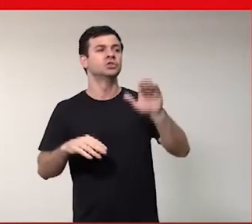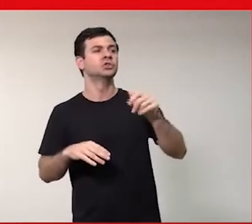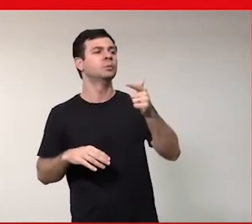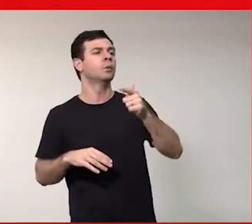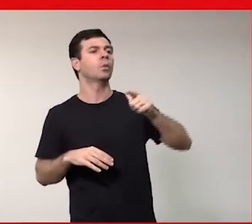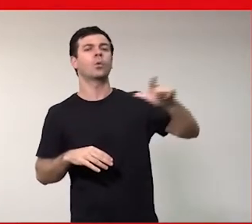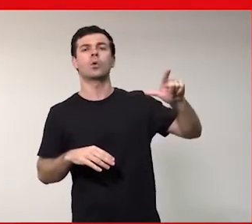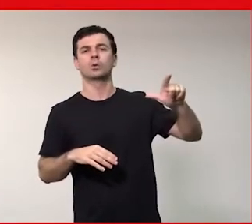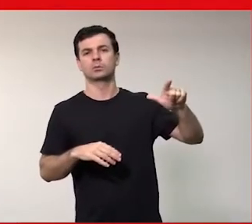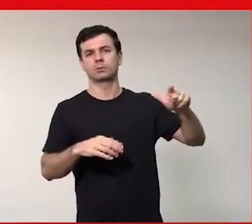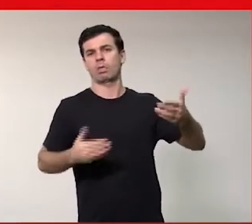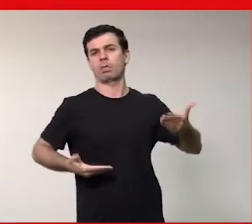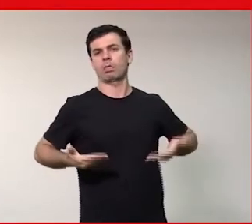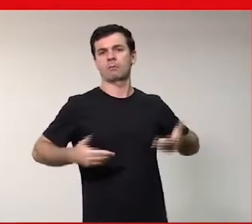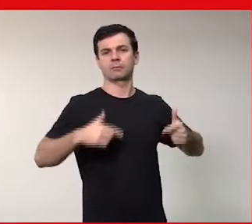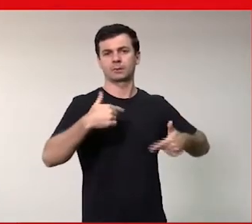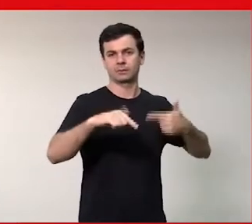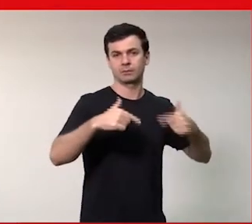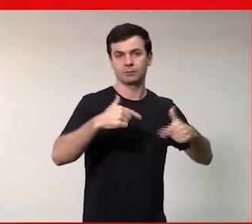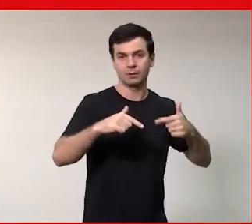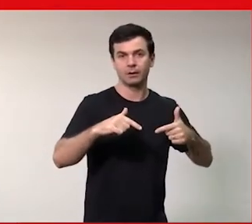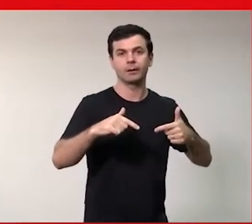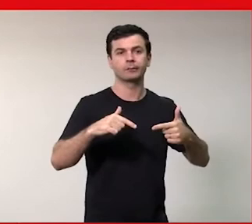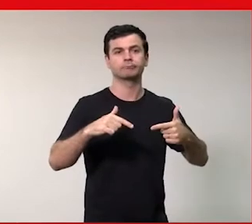serviço para que a gente pudesse se